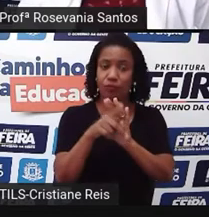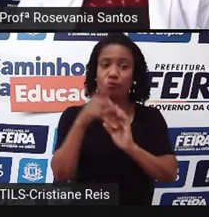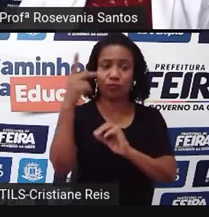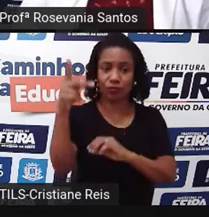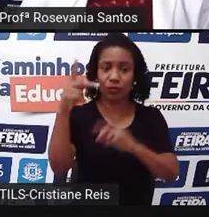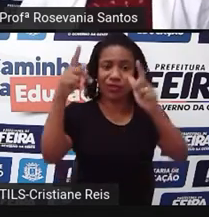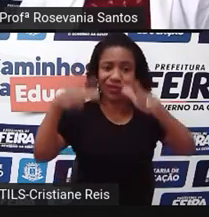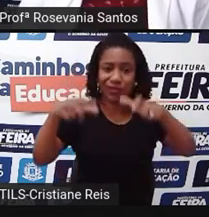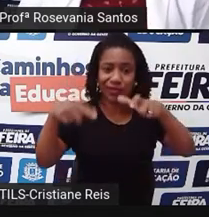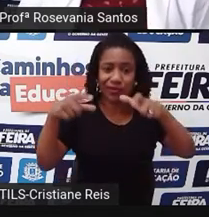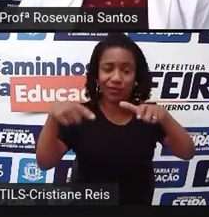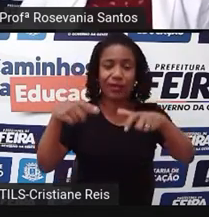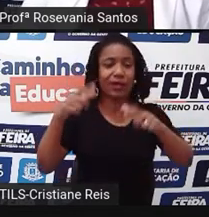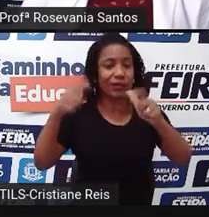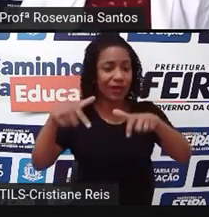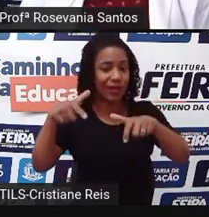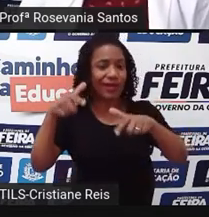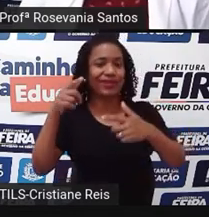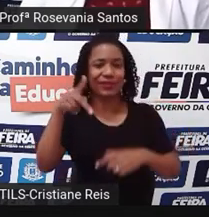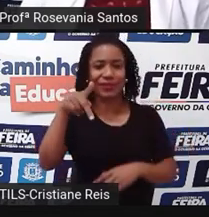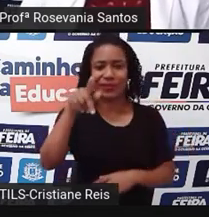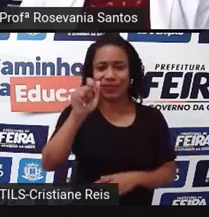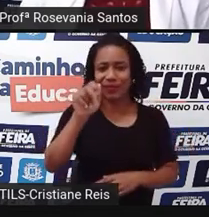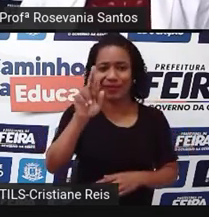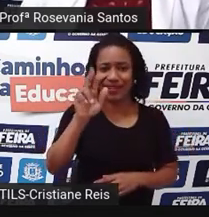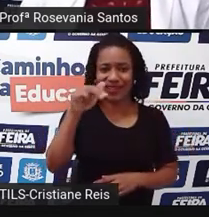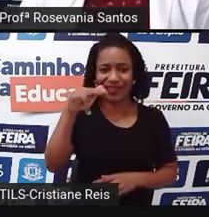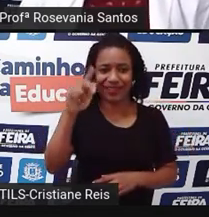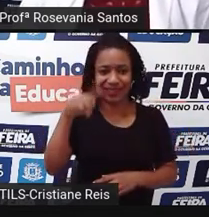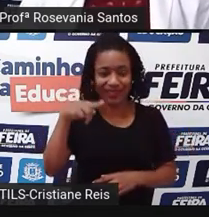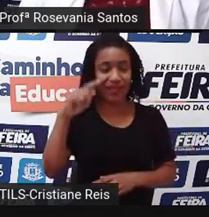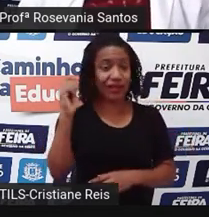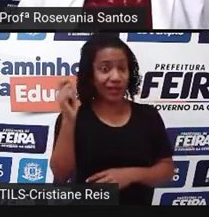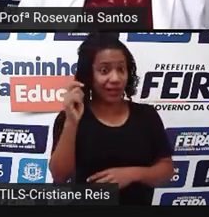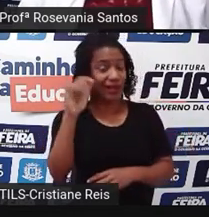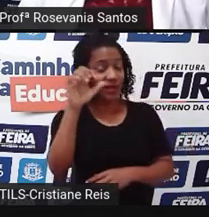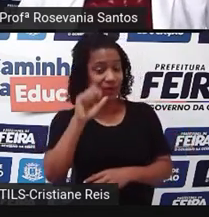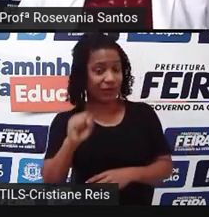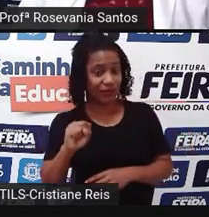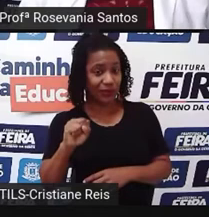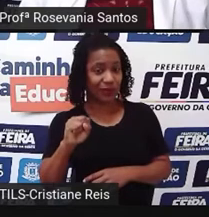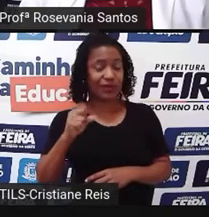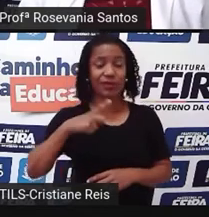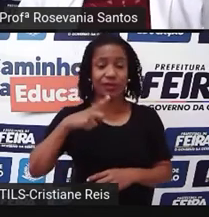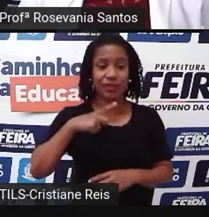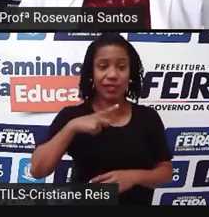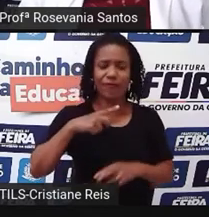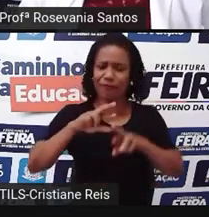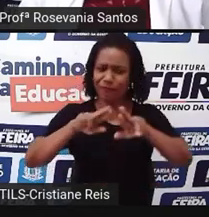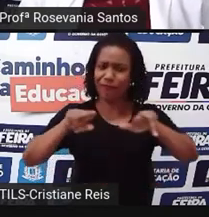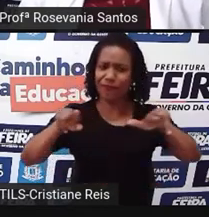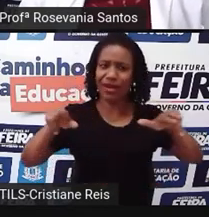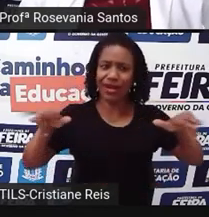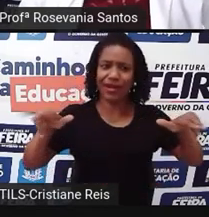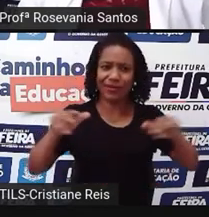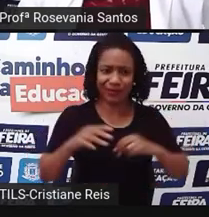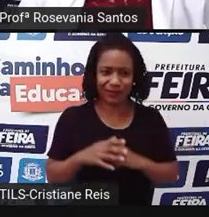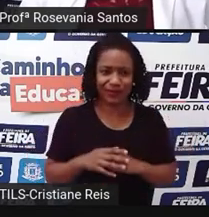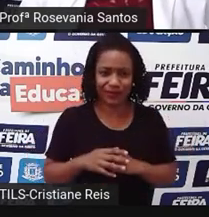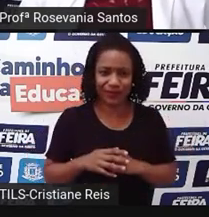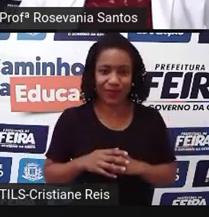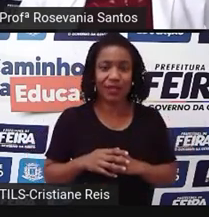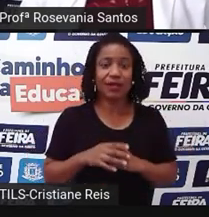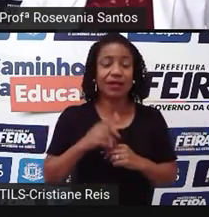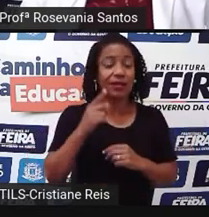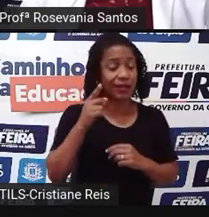do Paraná, o pinheiro araucária, pinheiro brasileiro, entre outras denominações, segundo a Embrapa, é